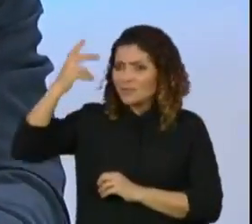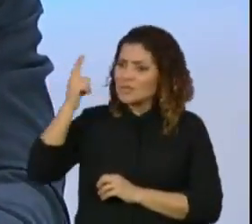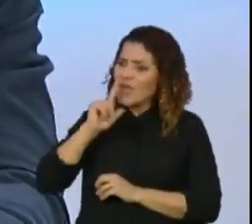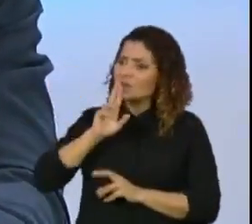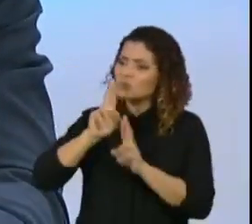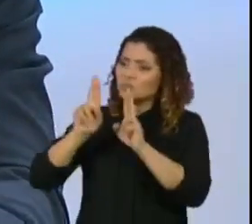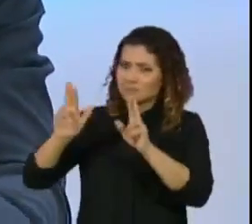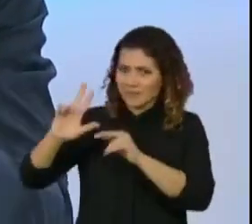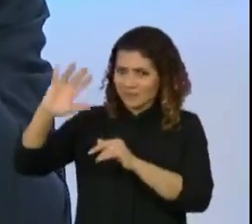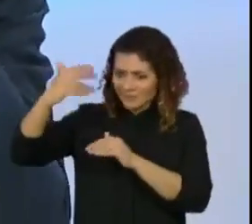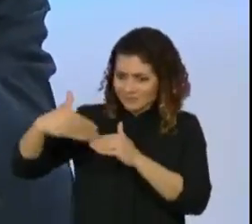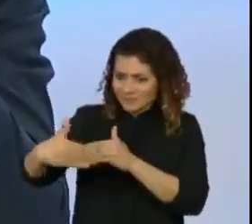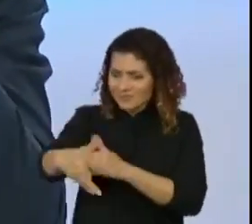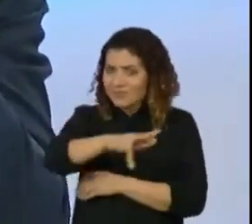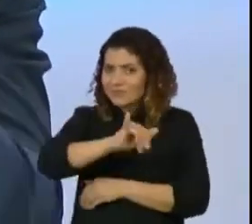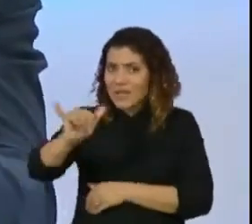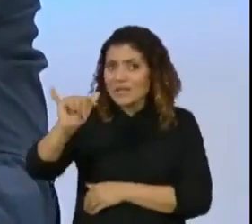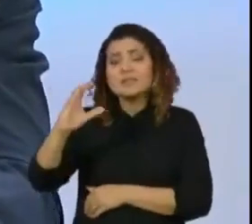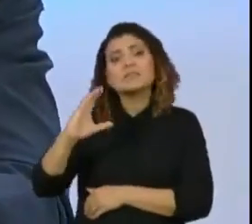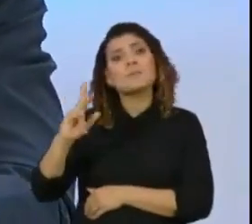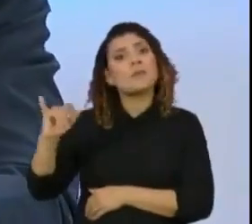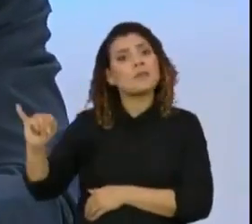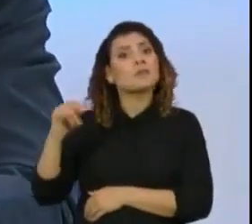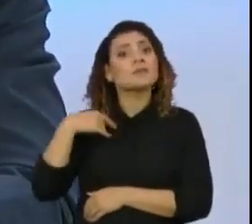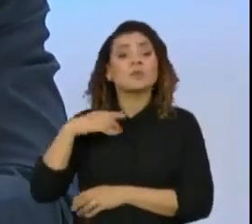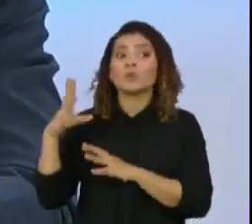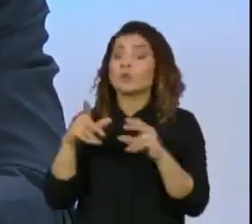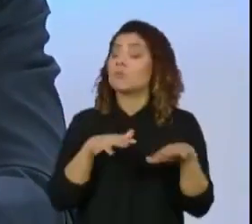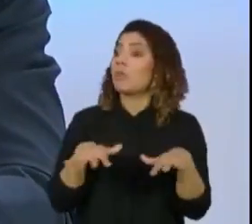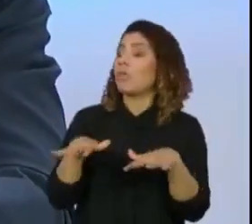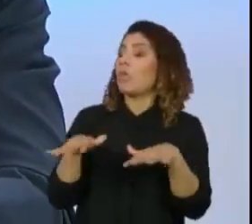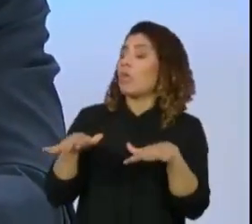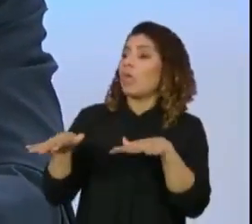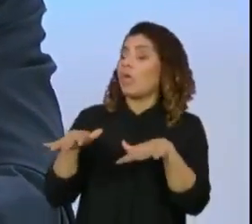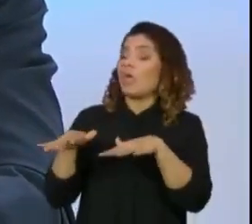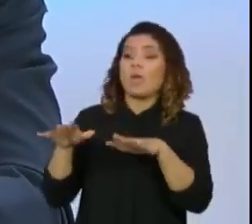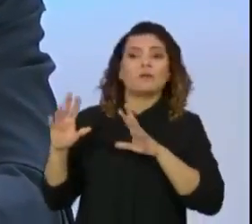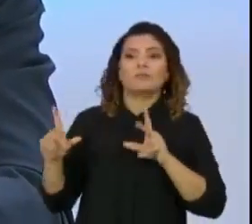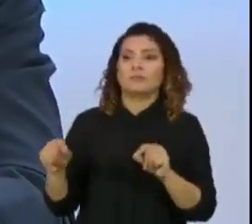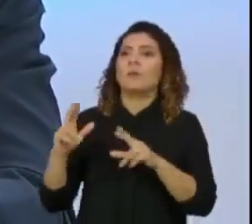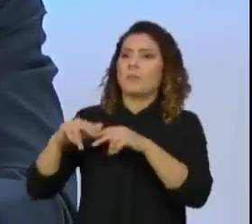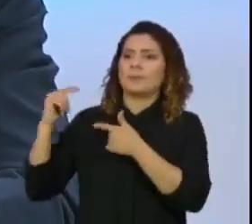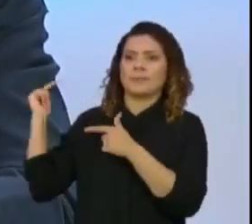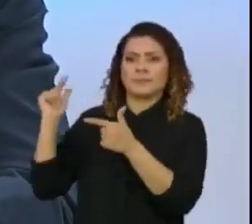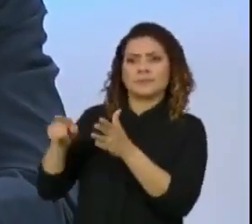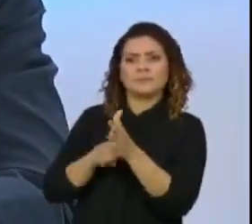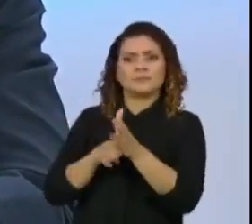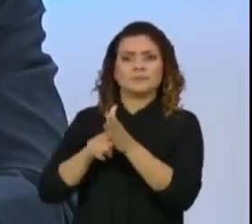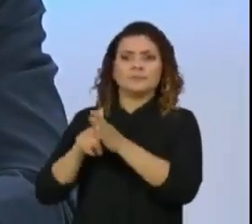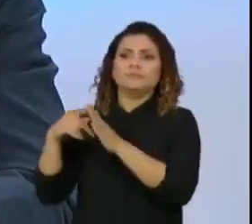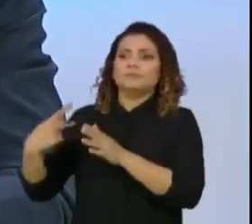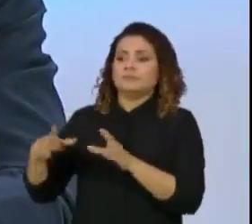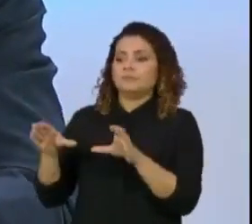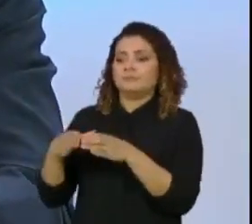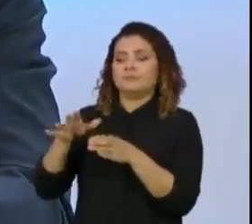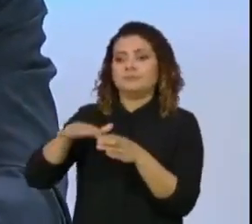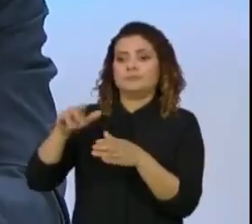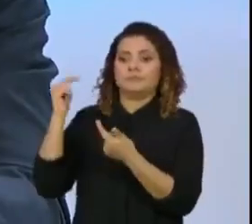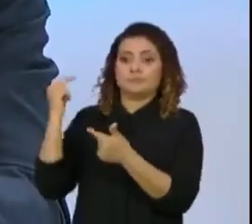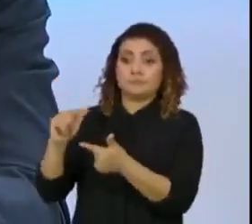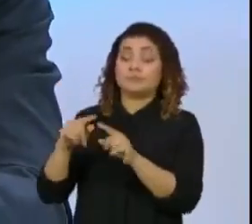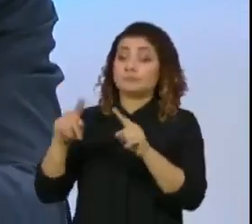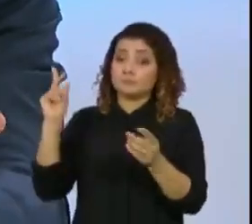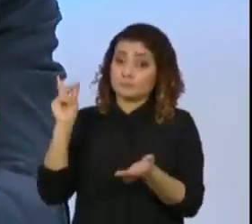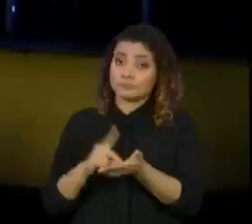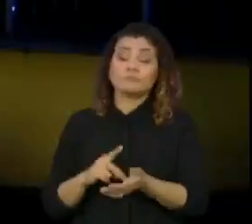As pessoas, a CPI tem, ela está muito forte no imaginário das pessoas por conta de uma tradição de investigações pelo parlamento. E a